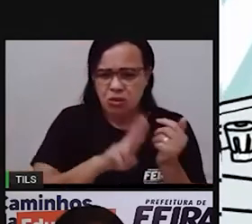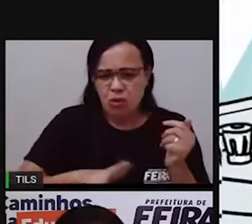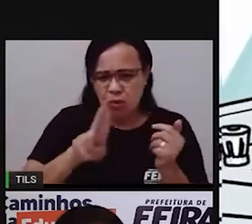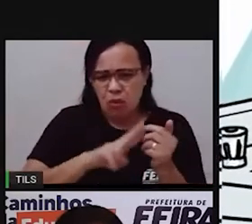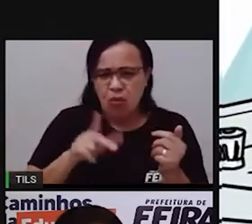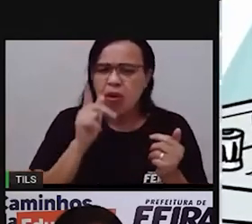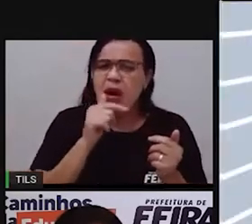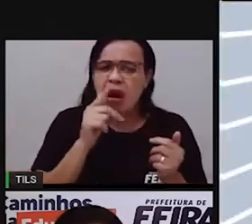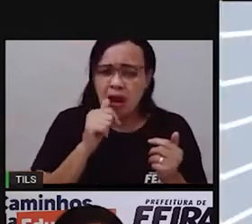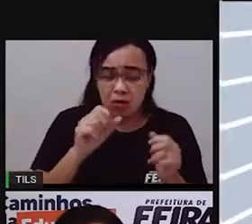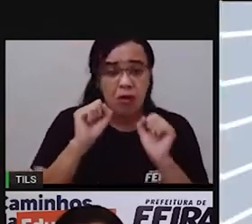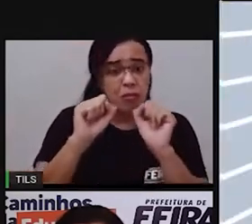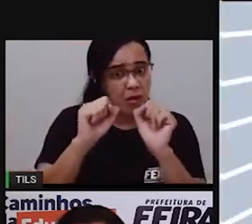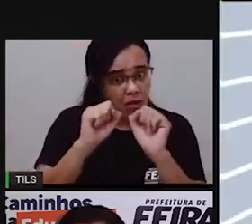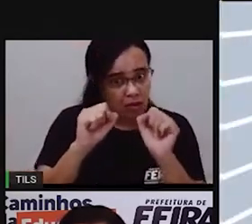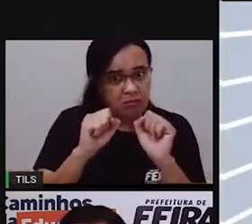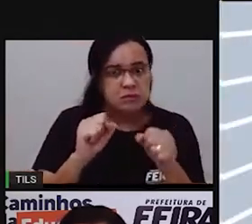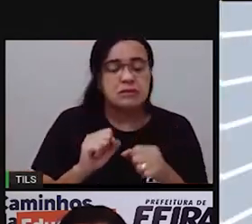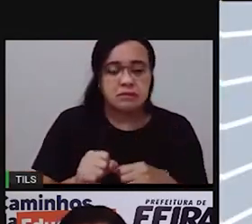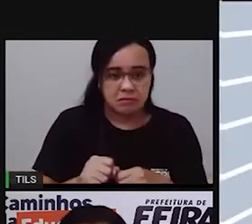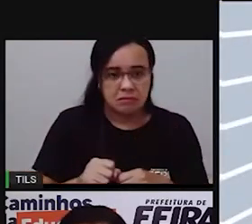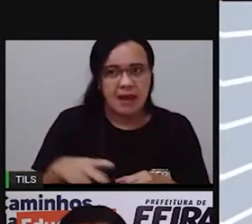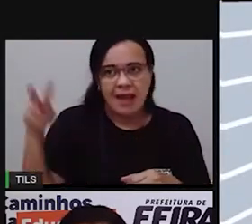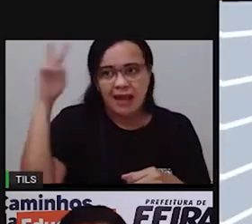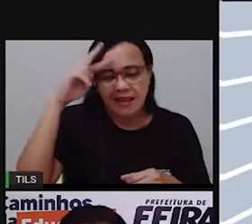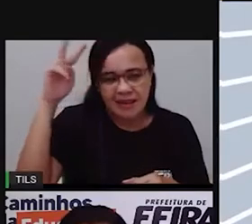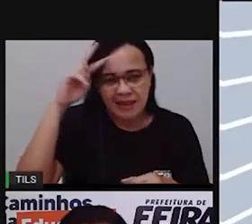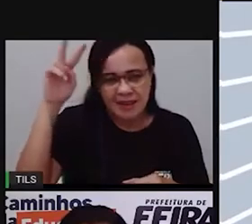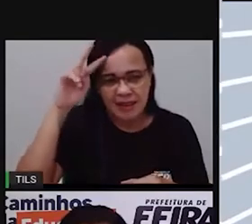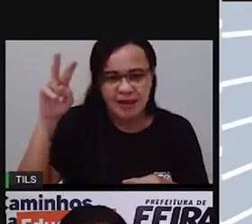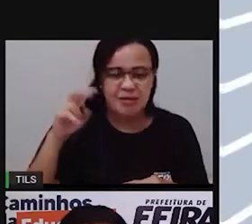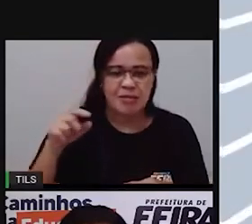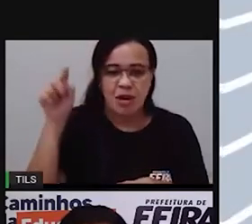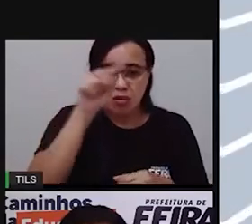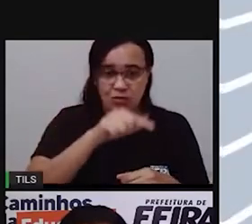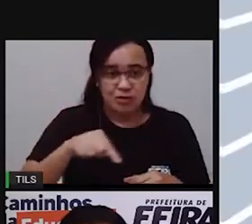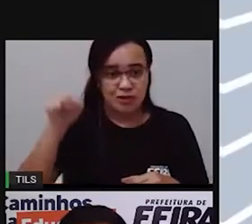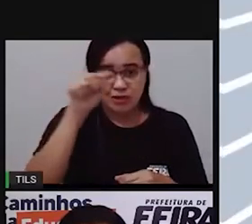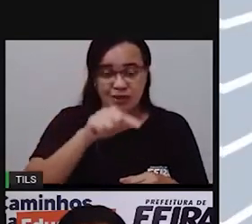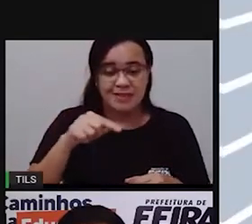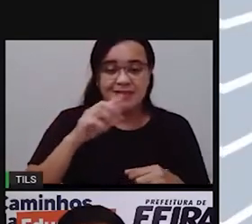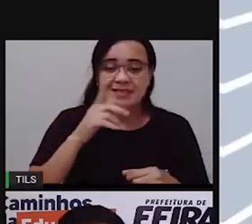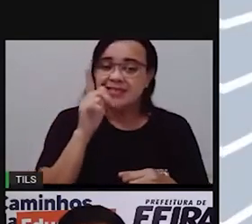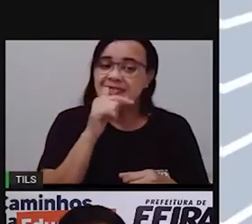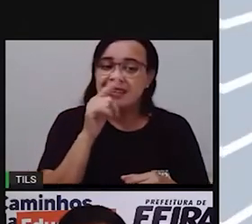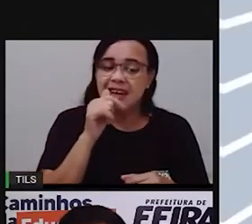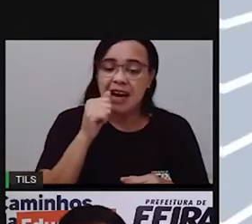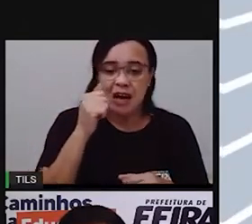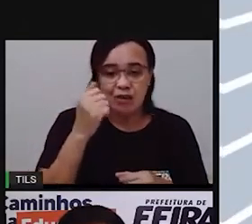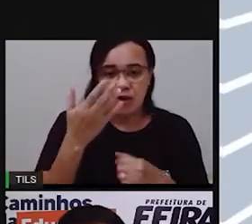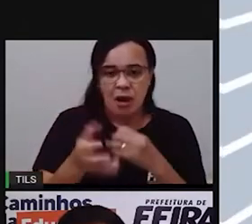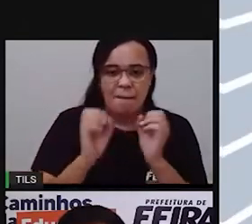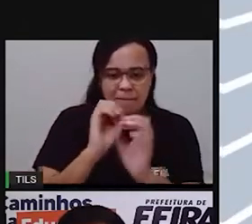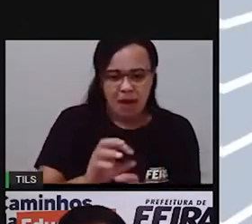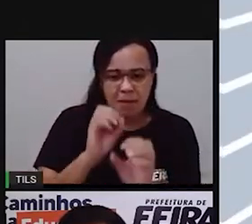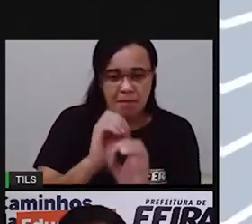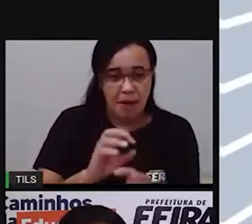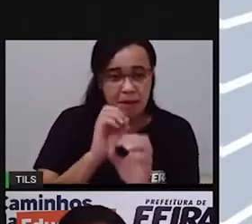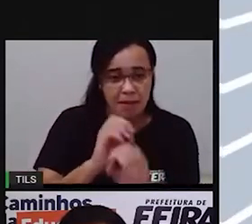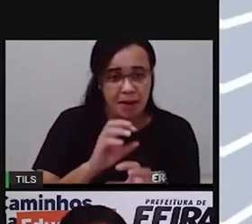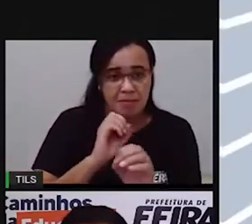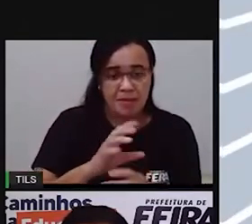na água também? Lembra quando nossa turma falou do ciclo da água? Ensinamos como o Codal capta, trata,